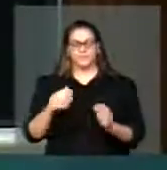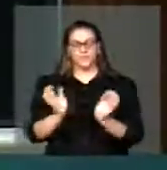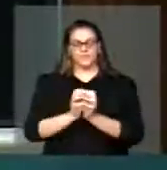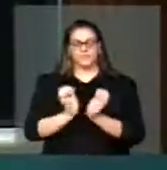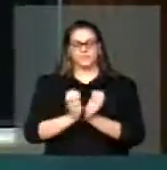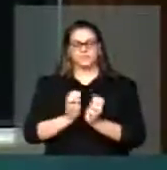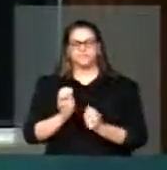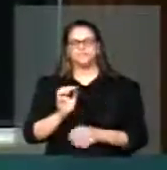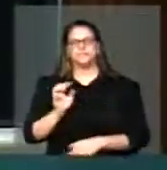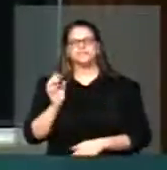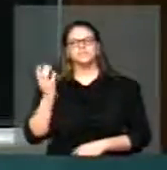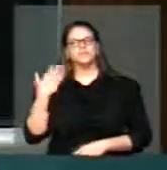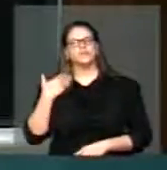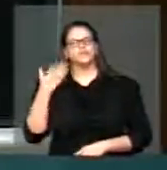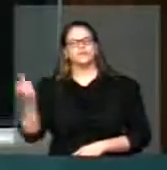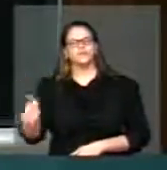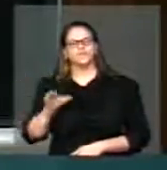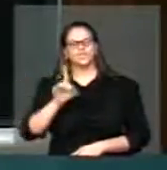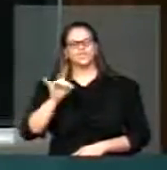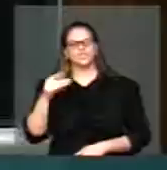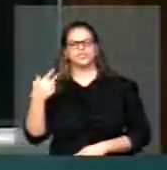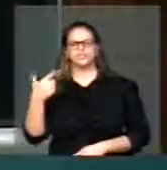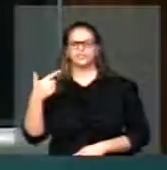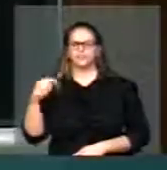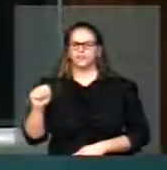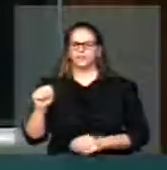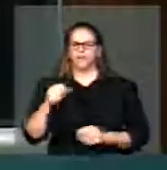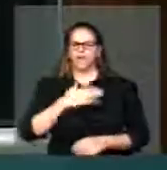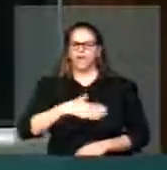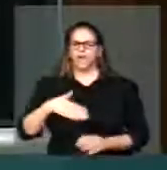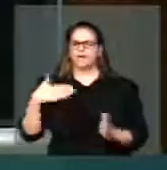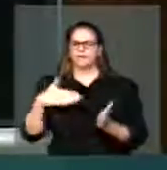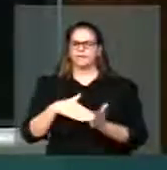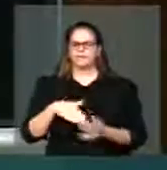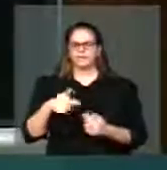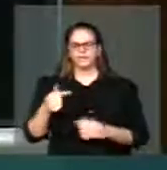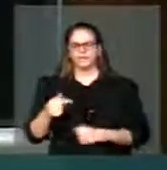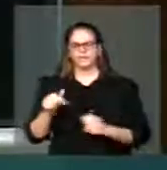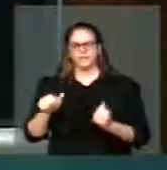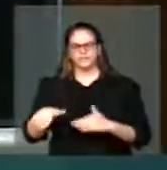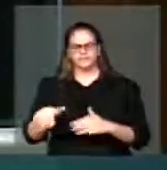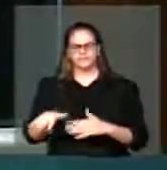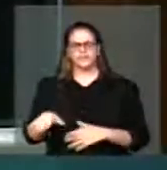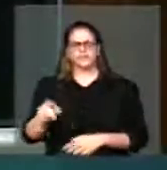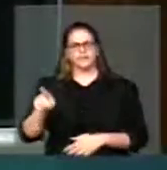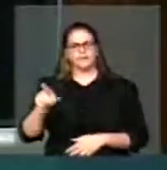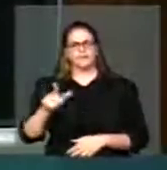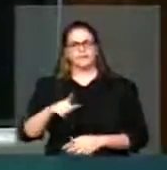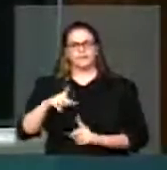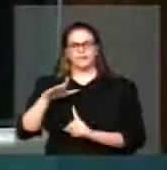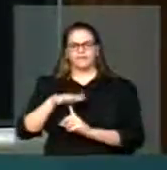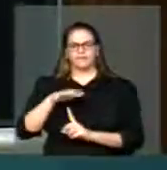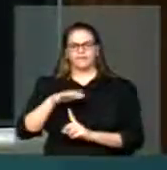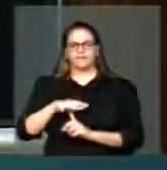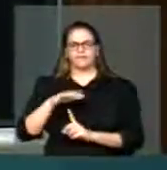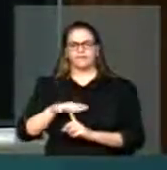dias 28 de agosto a 7 de setembro, a primeira feira da